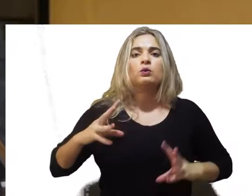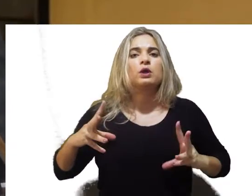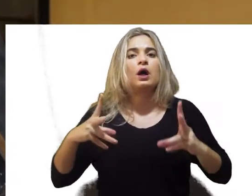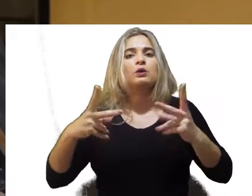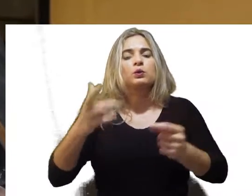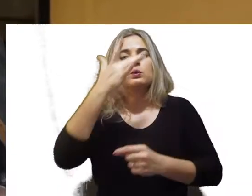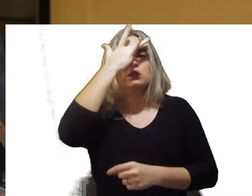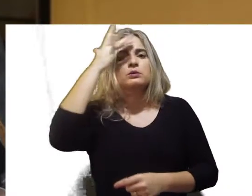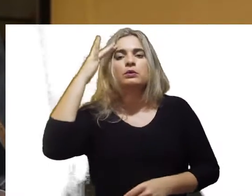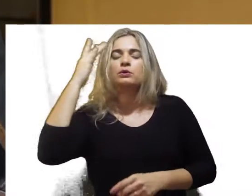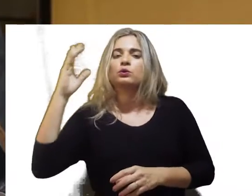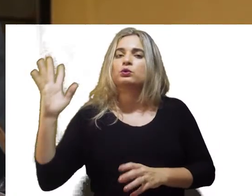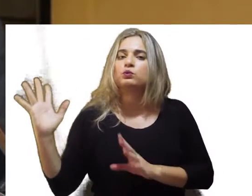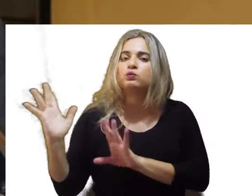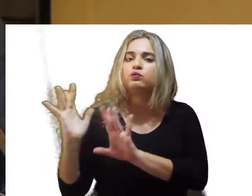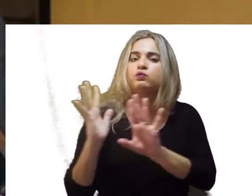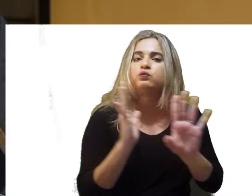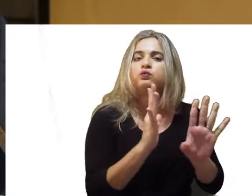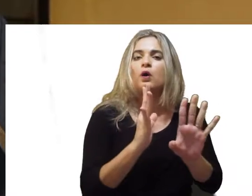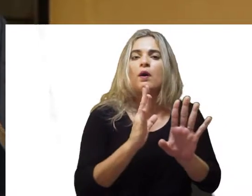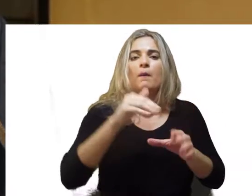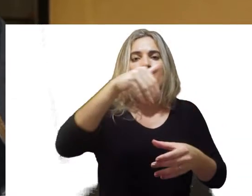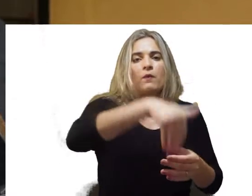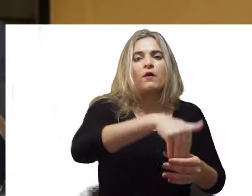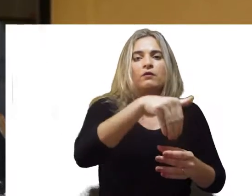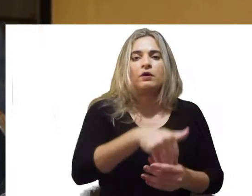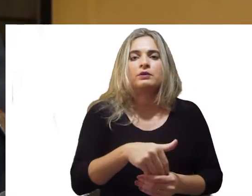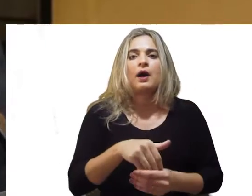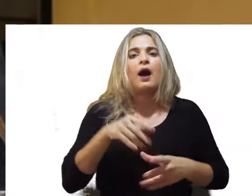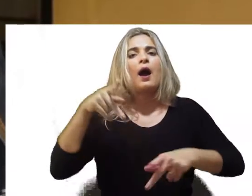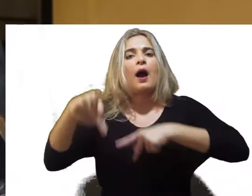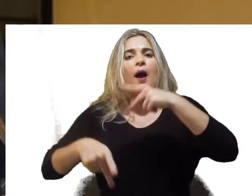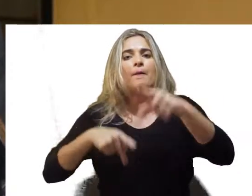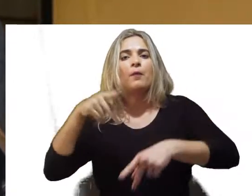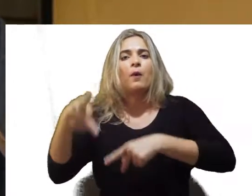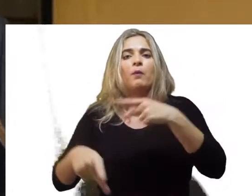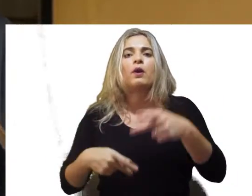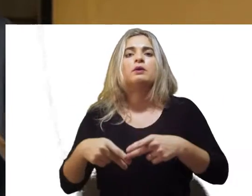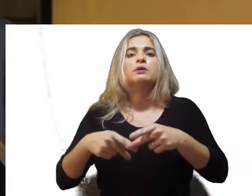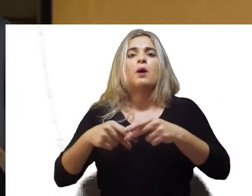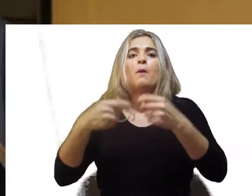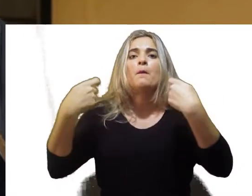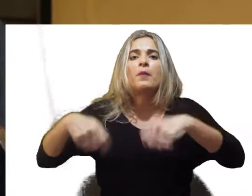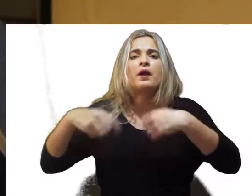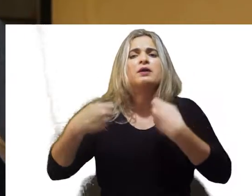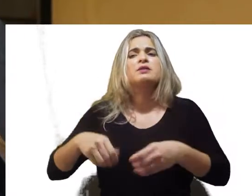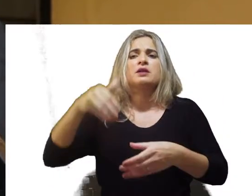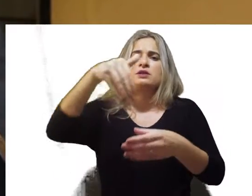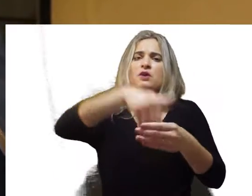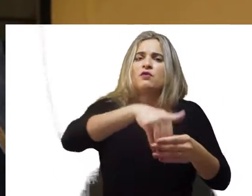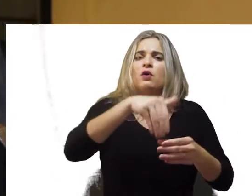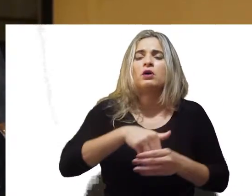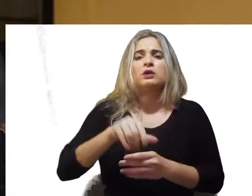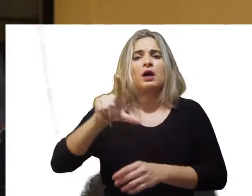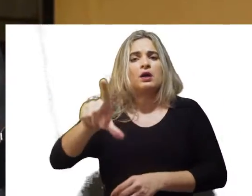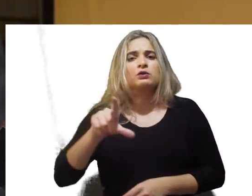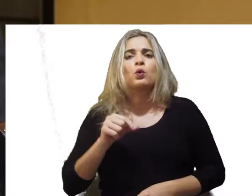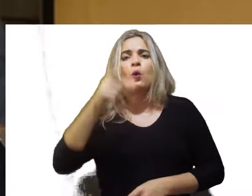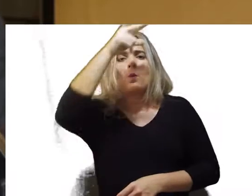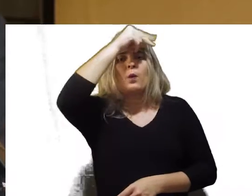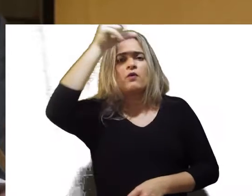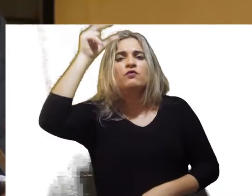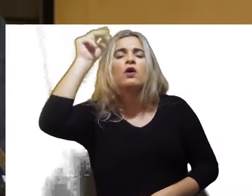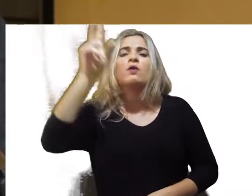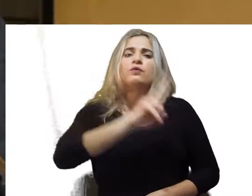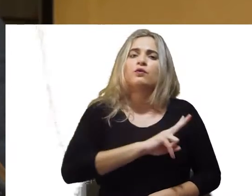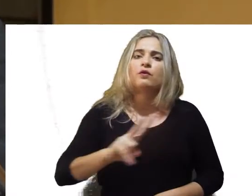saúde aos que virão. Toda a população é chamada a exercer um direito cívico de voto para escolher